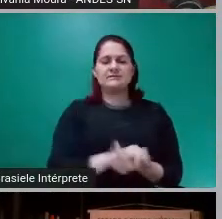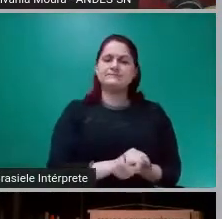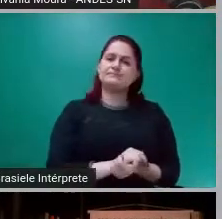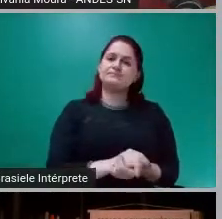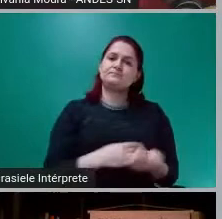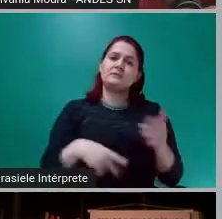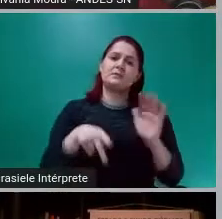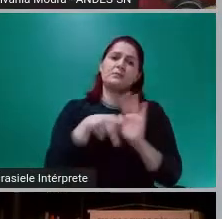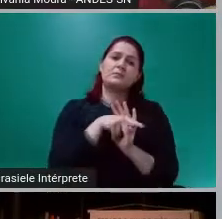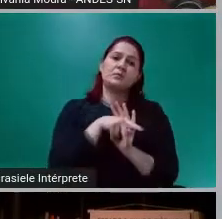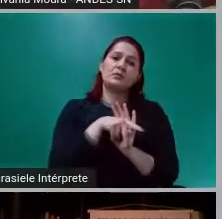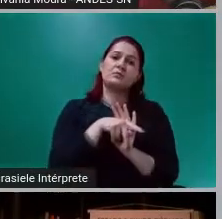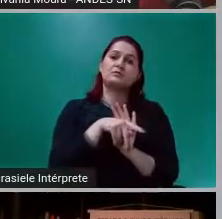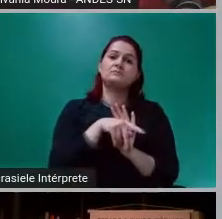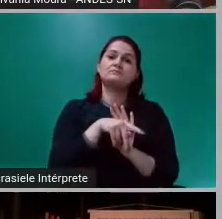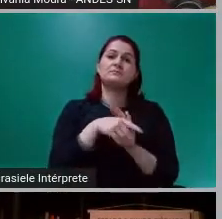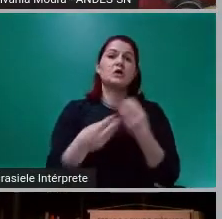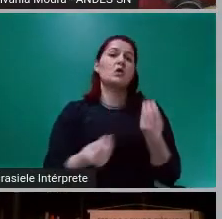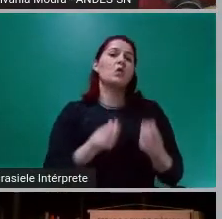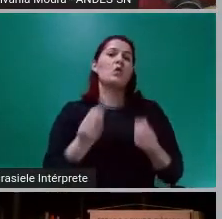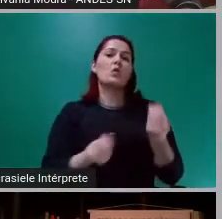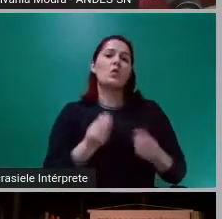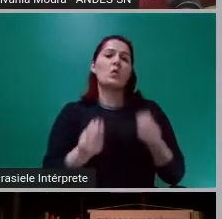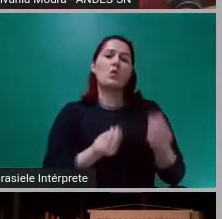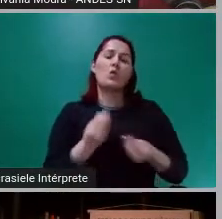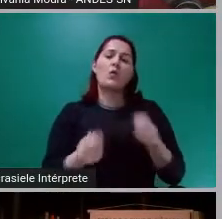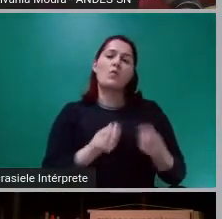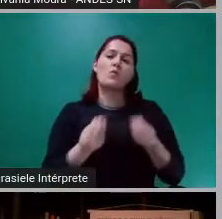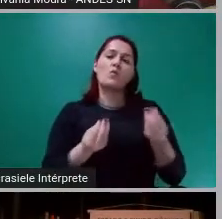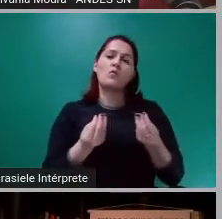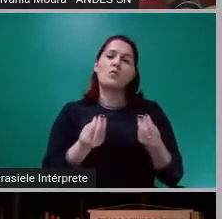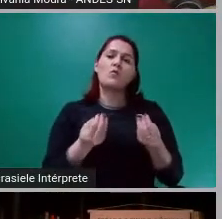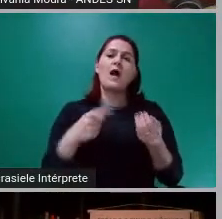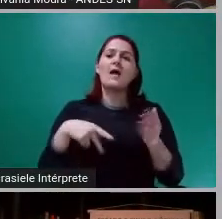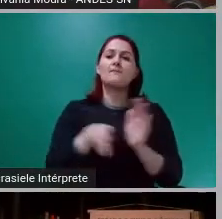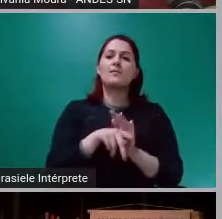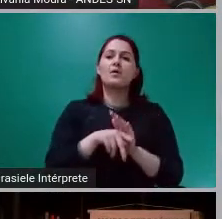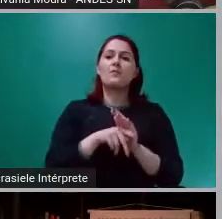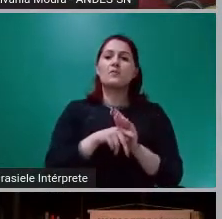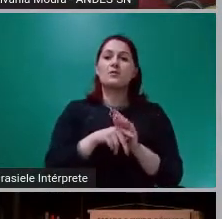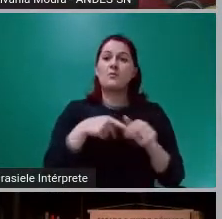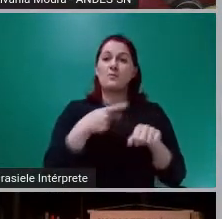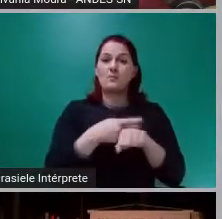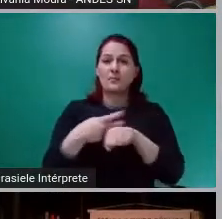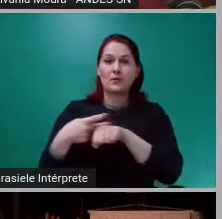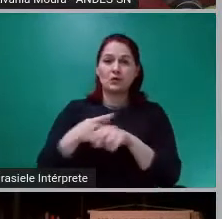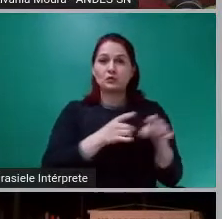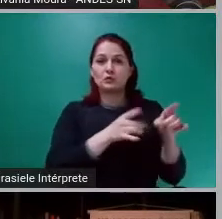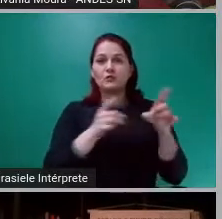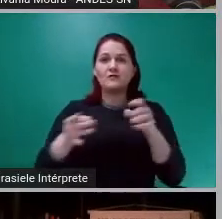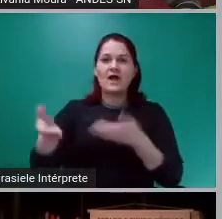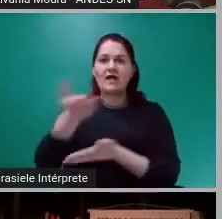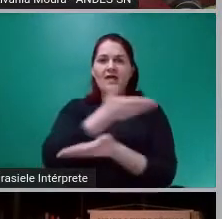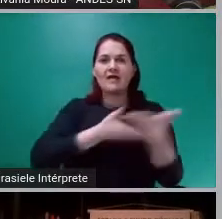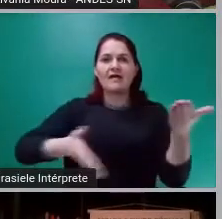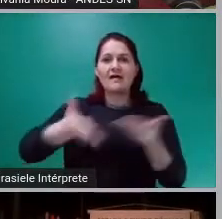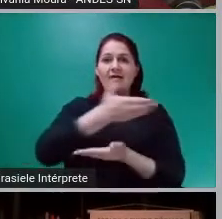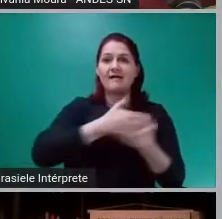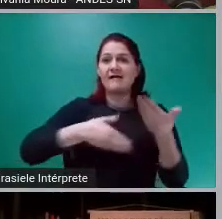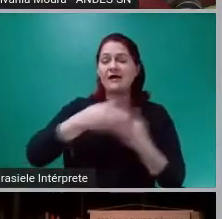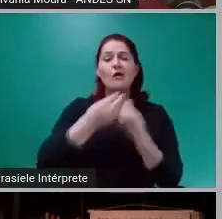da viabilização, da circulação das mercadorias, da mercantilização do país.